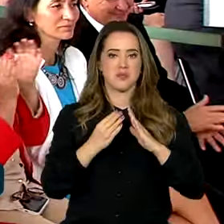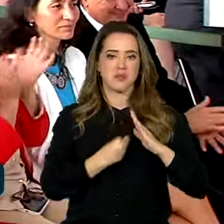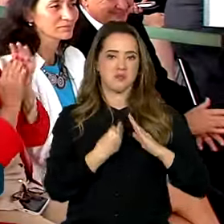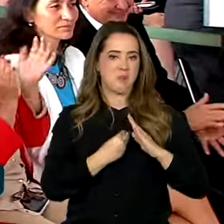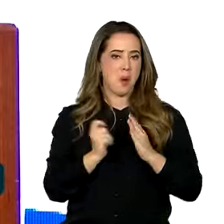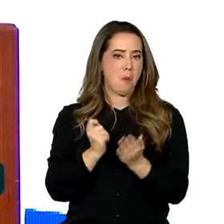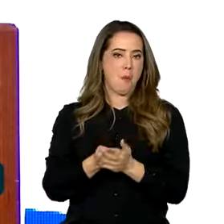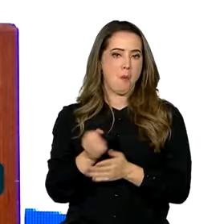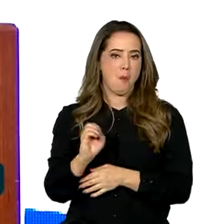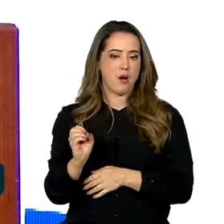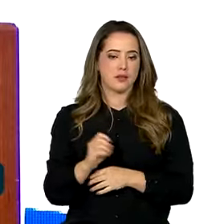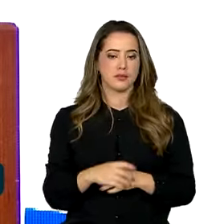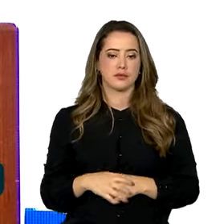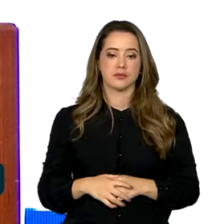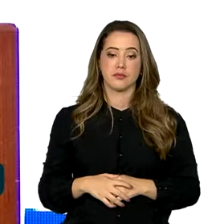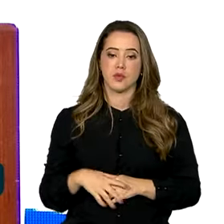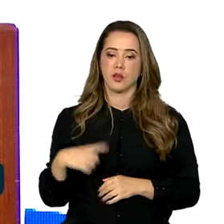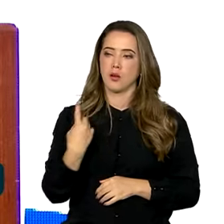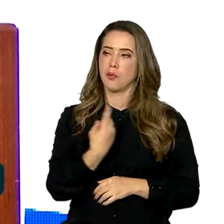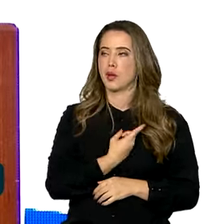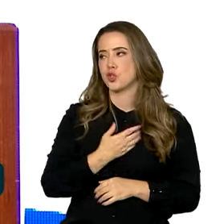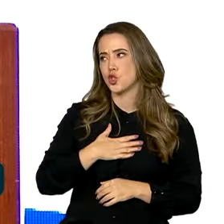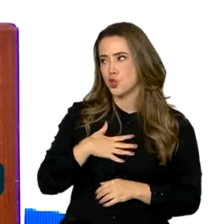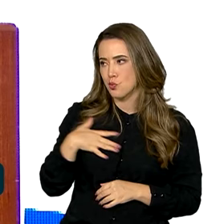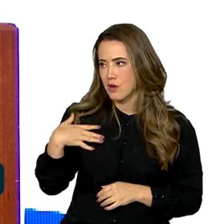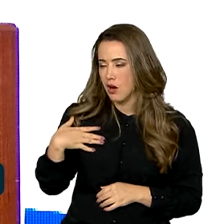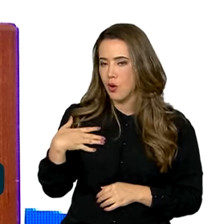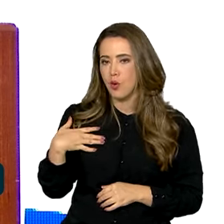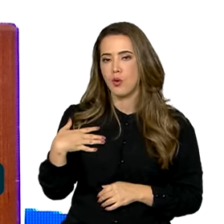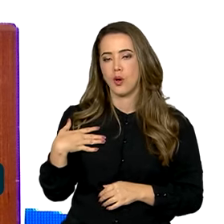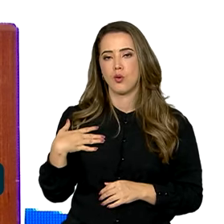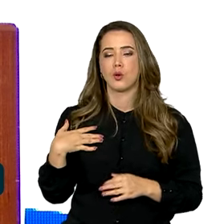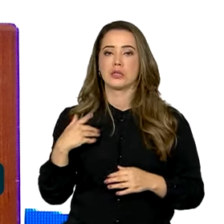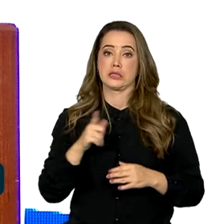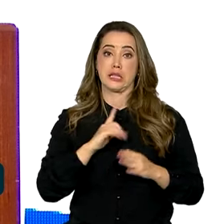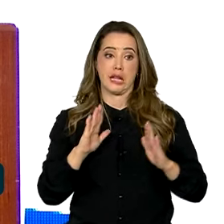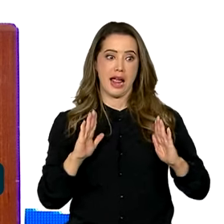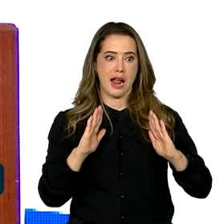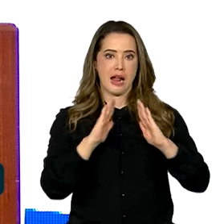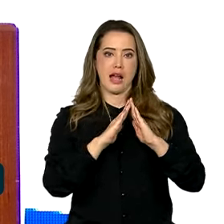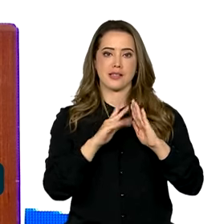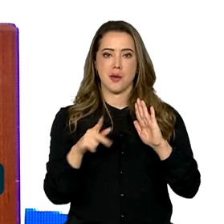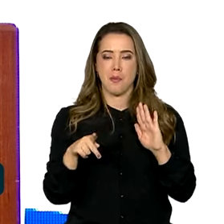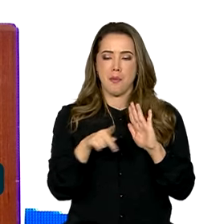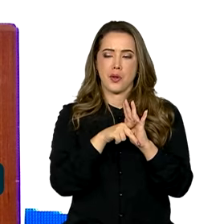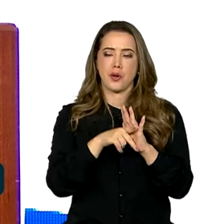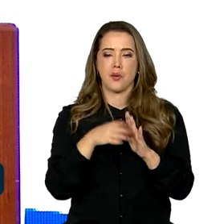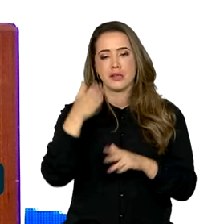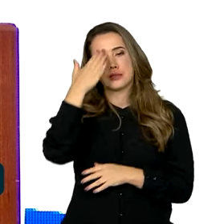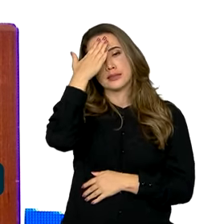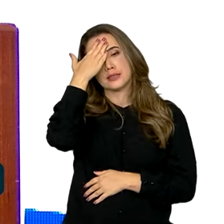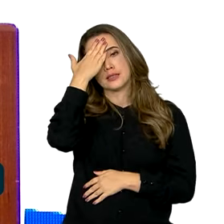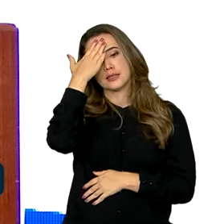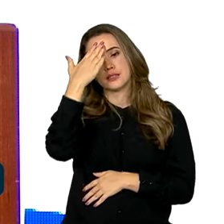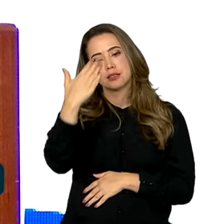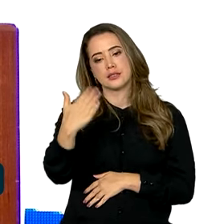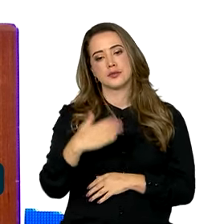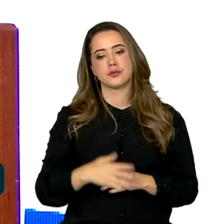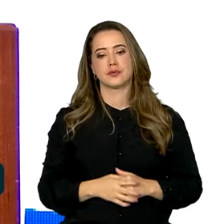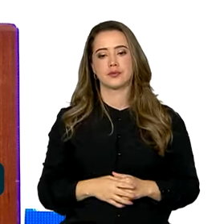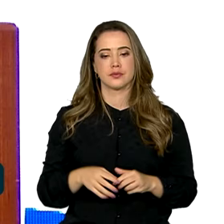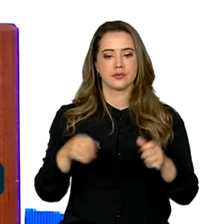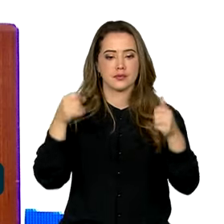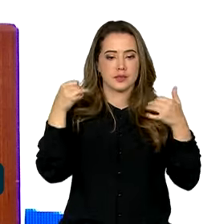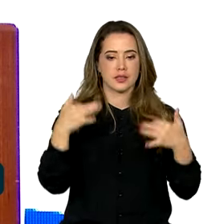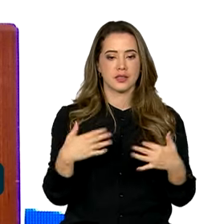Minha Vida. Para nós foi uma honra em receber esta casa, né, gratidão. e